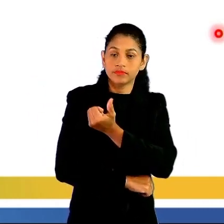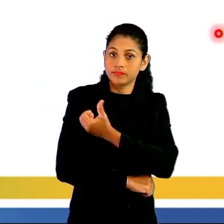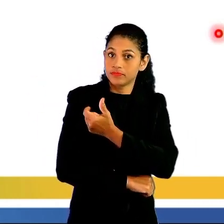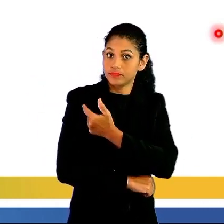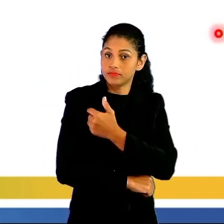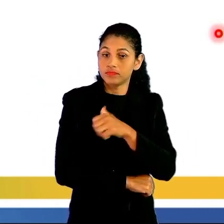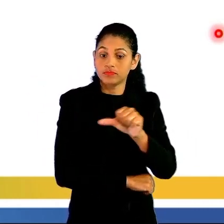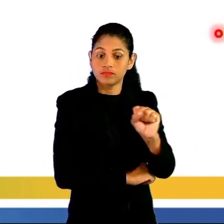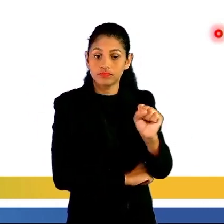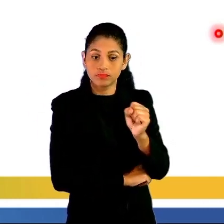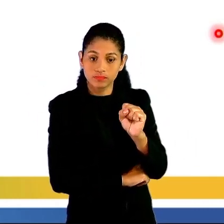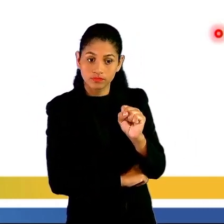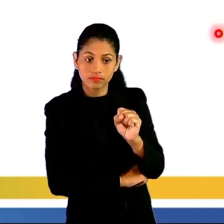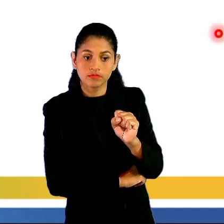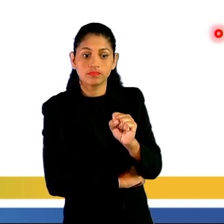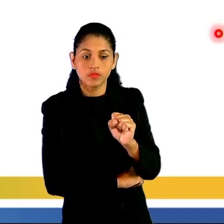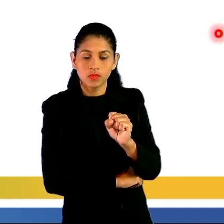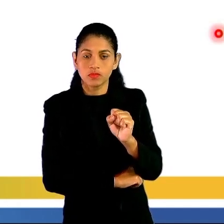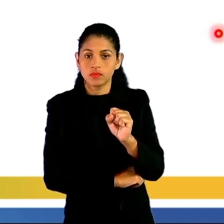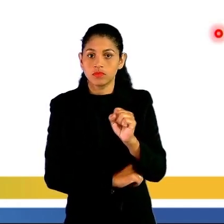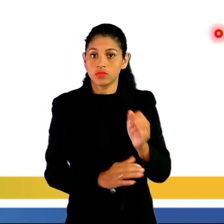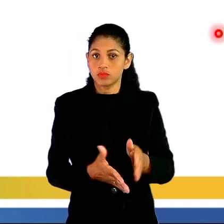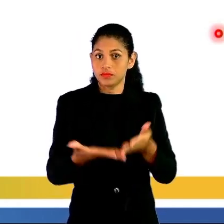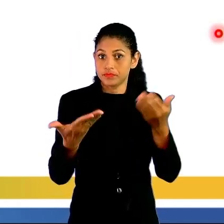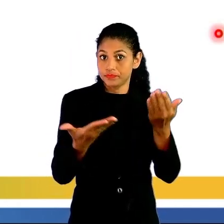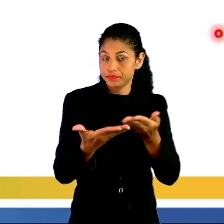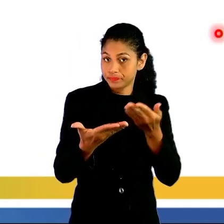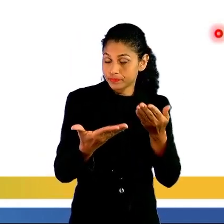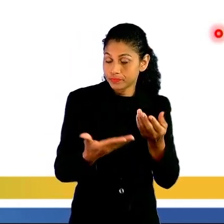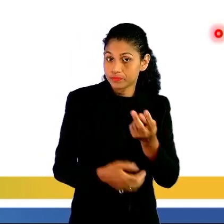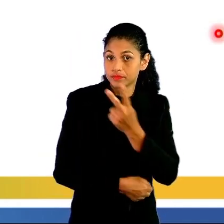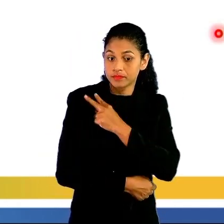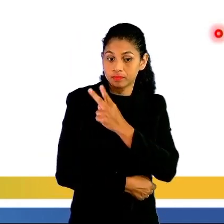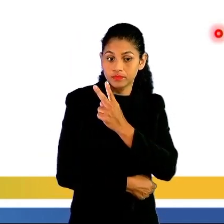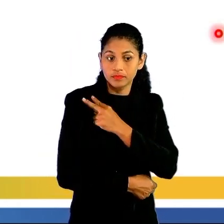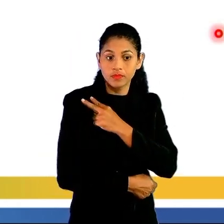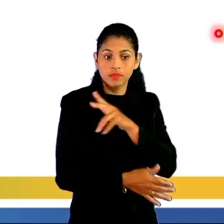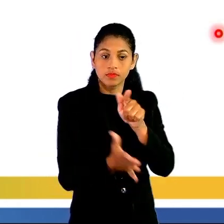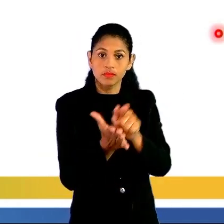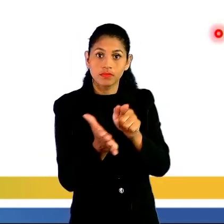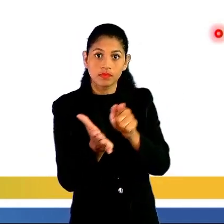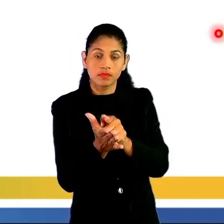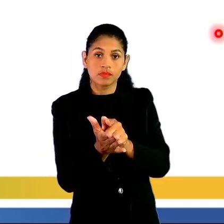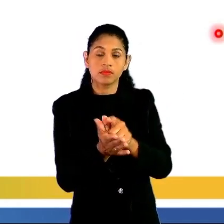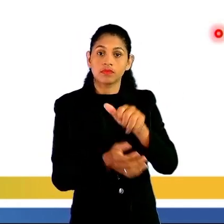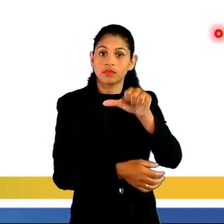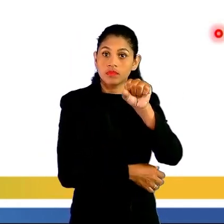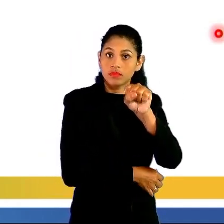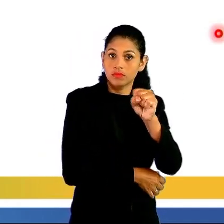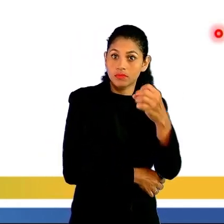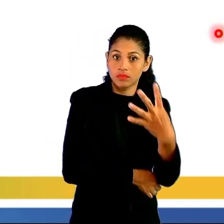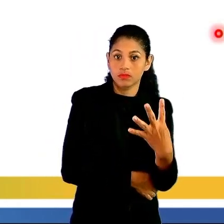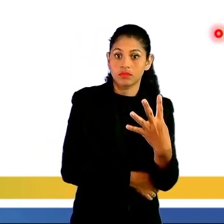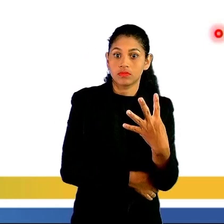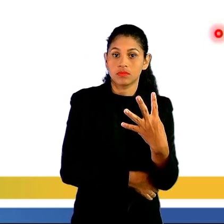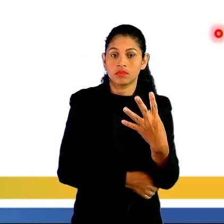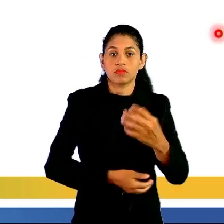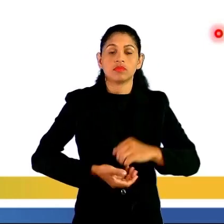Questão 8, livro do segundo ano do Aprovenem, na página 84.